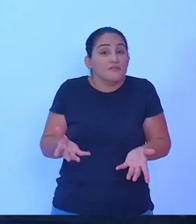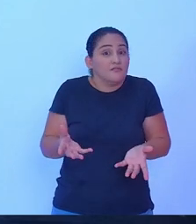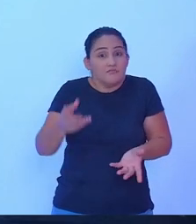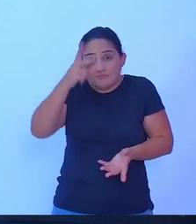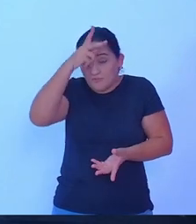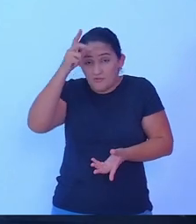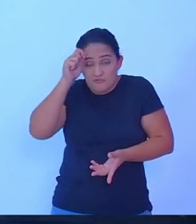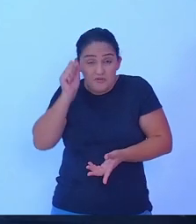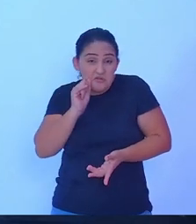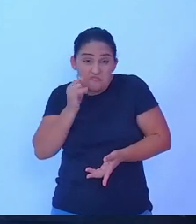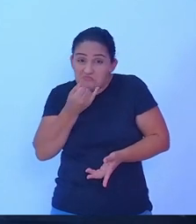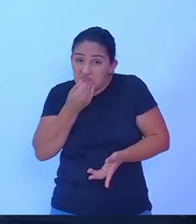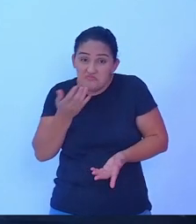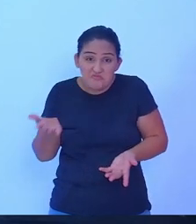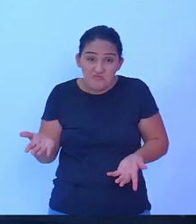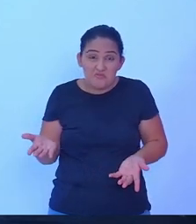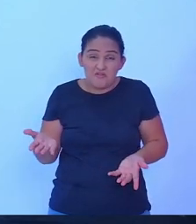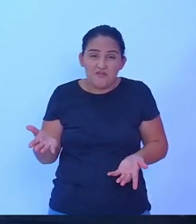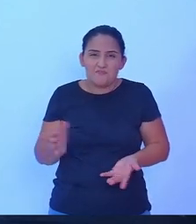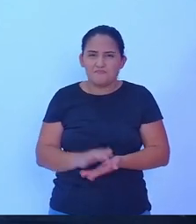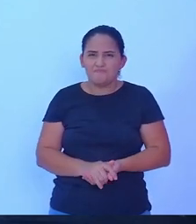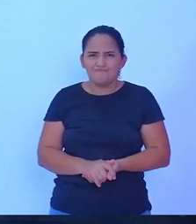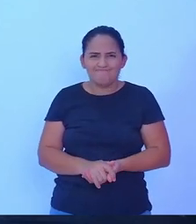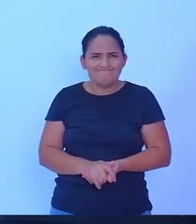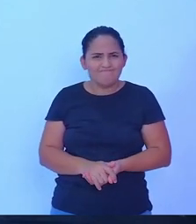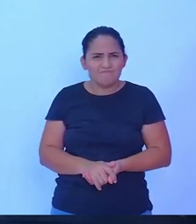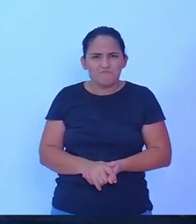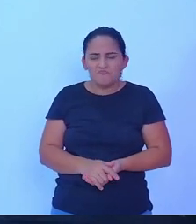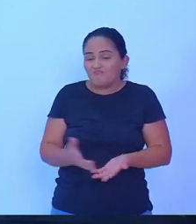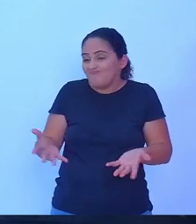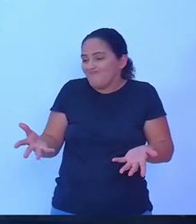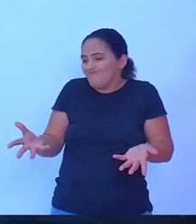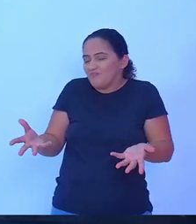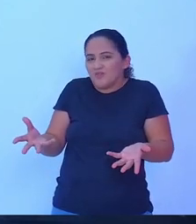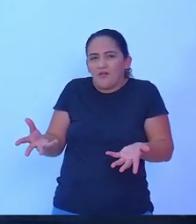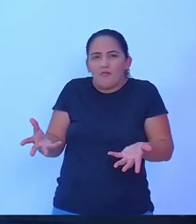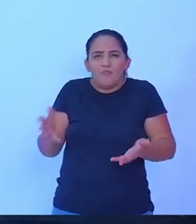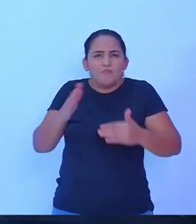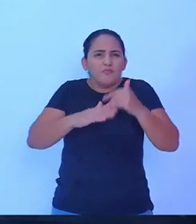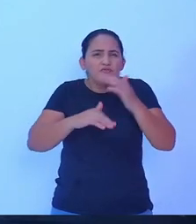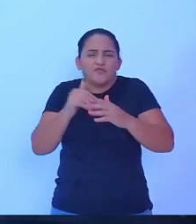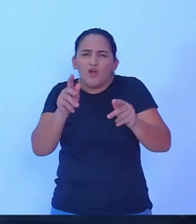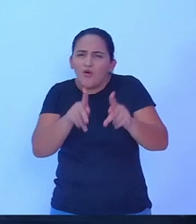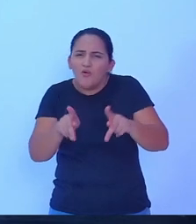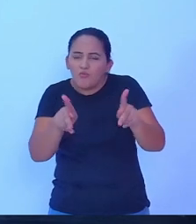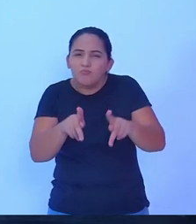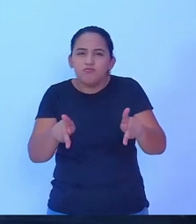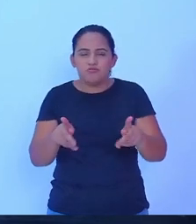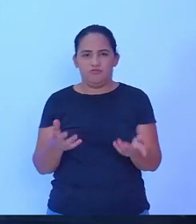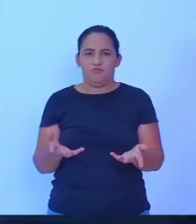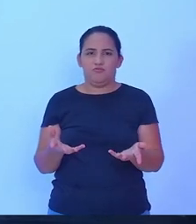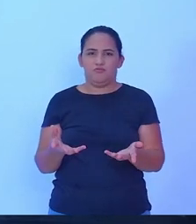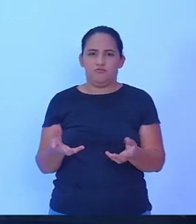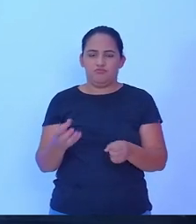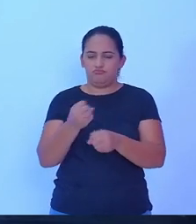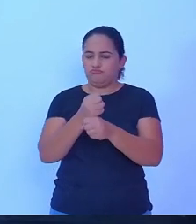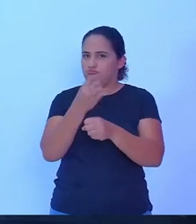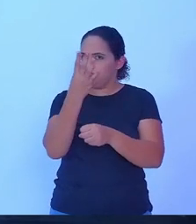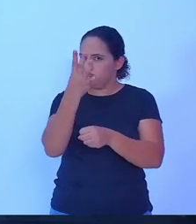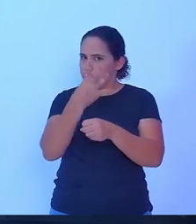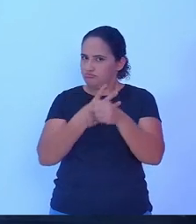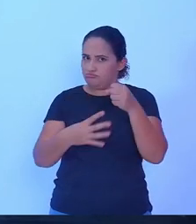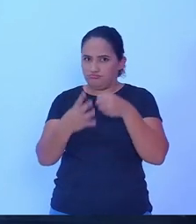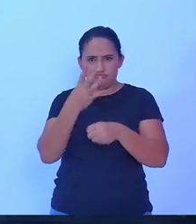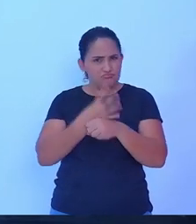prefeito atual e dele como vice fez um descaso tão grande com a nossa população nos últimos quatro anos não